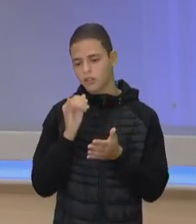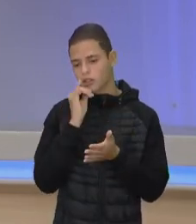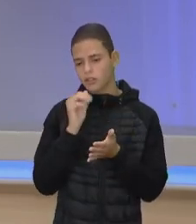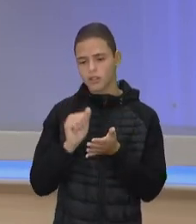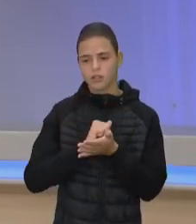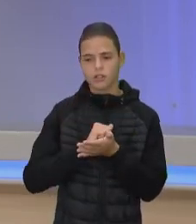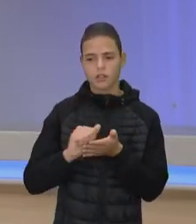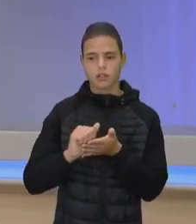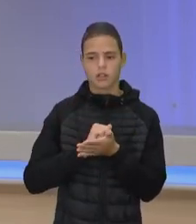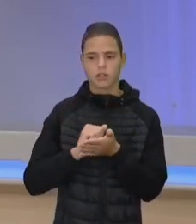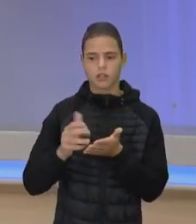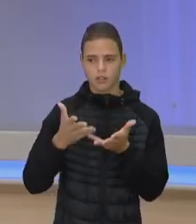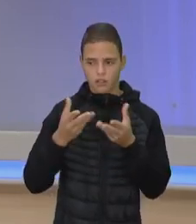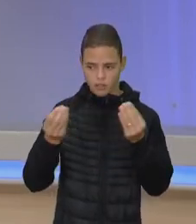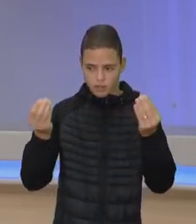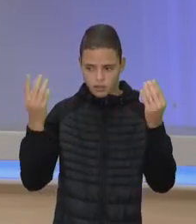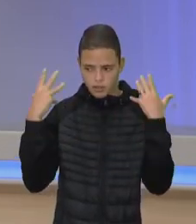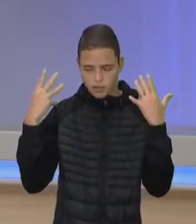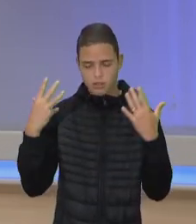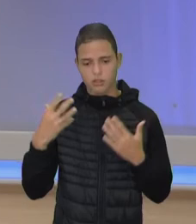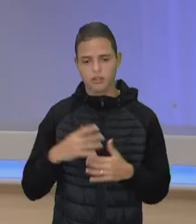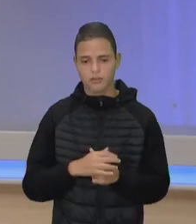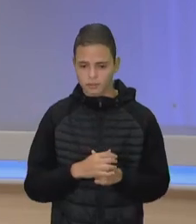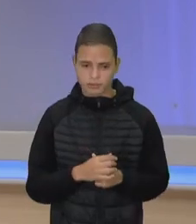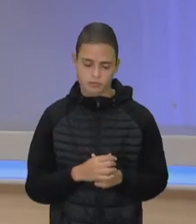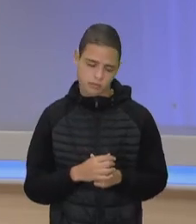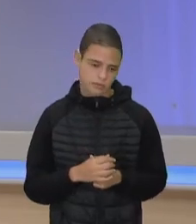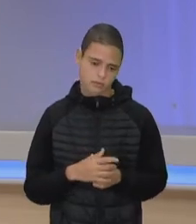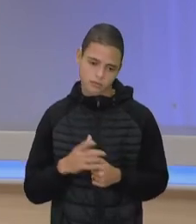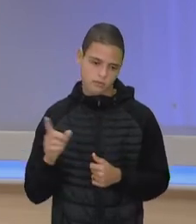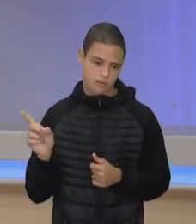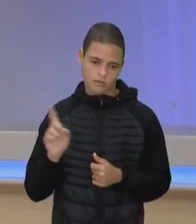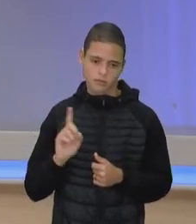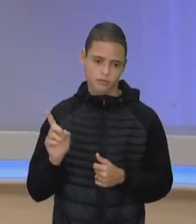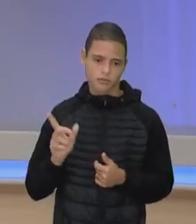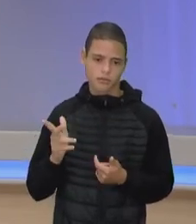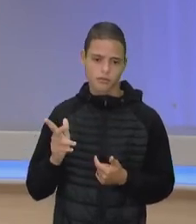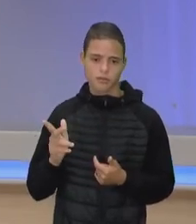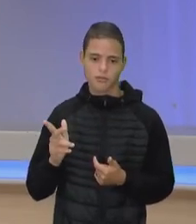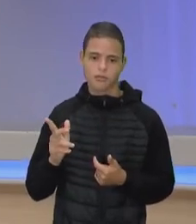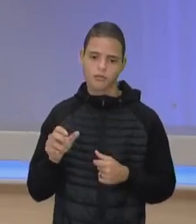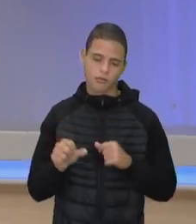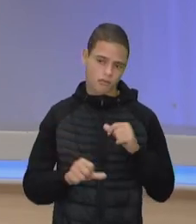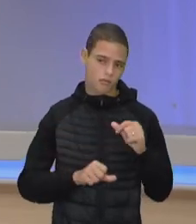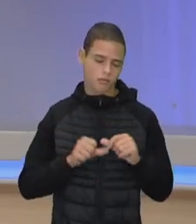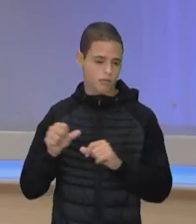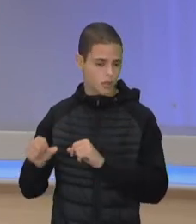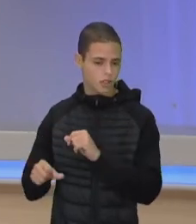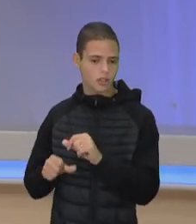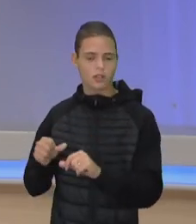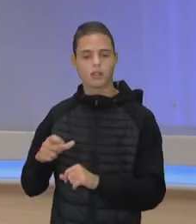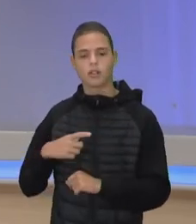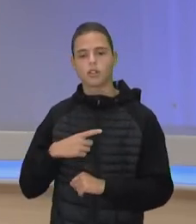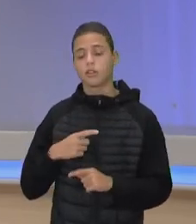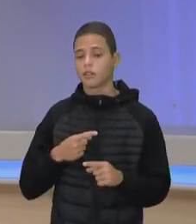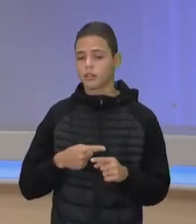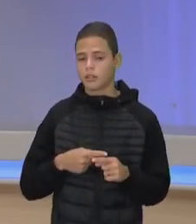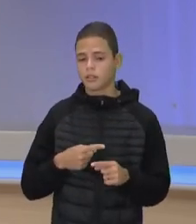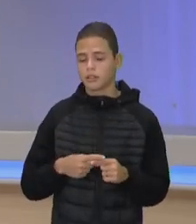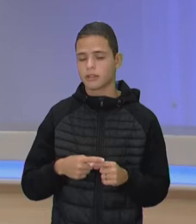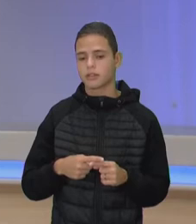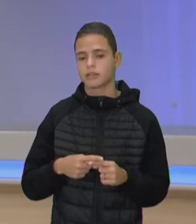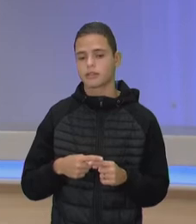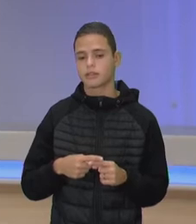isso com uma borracha, tudo isso perdura, mas muda de forma, né? Porque, afinal de